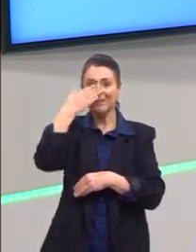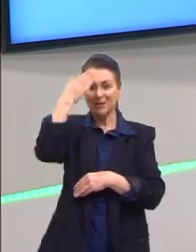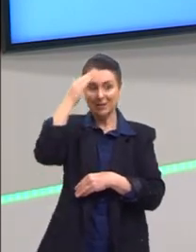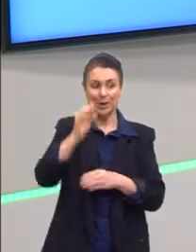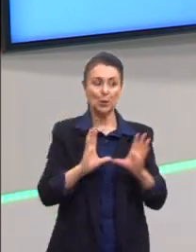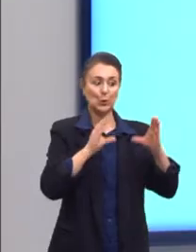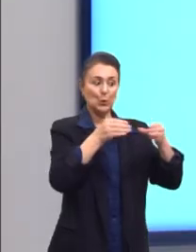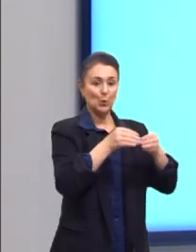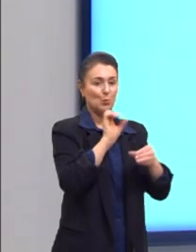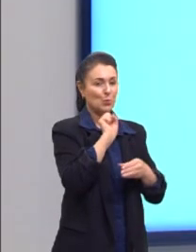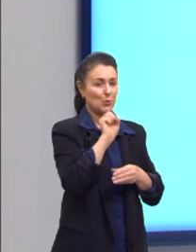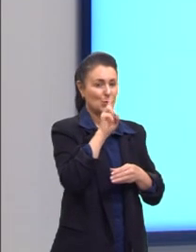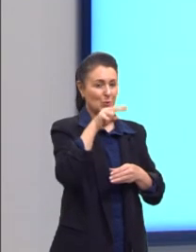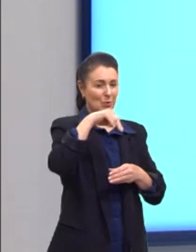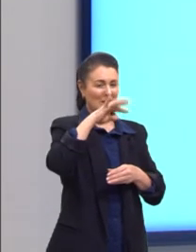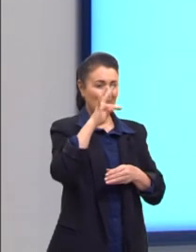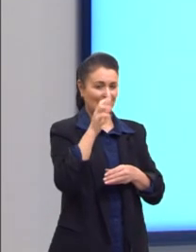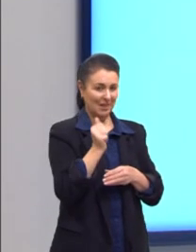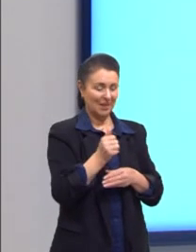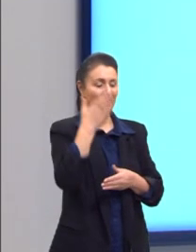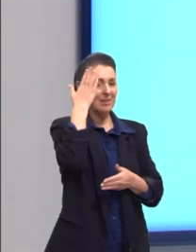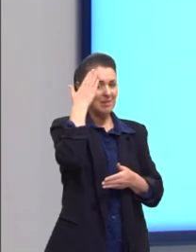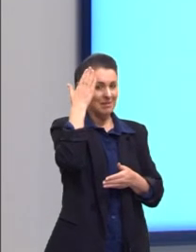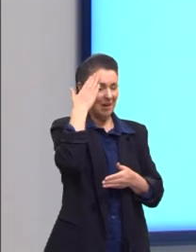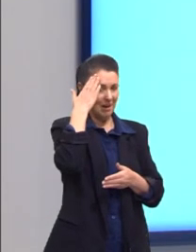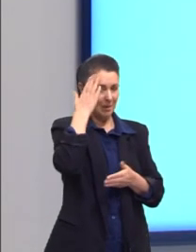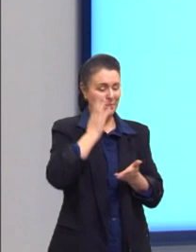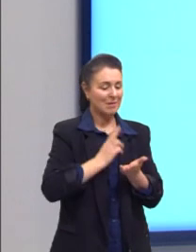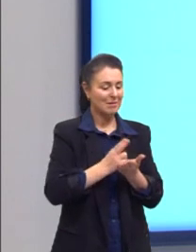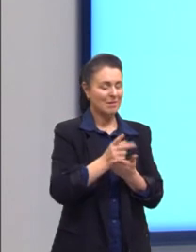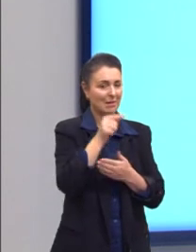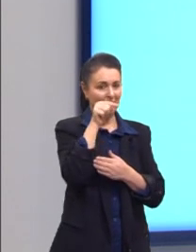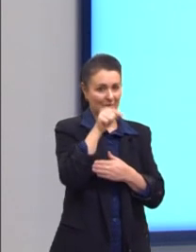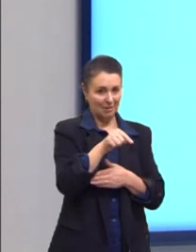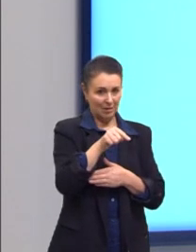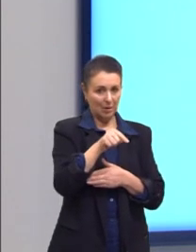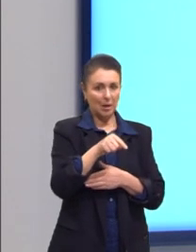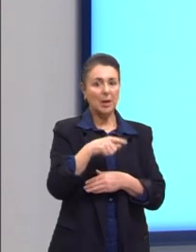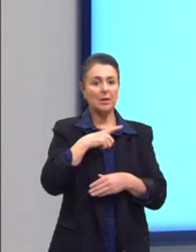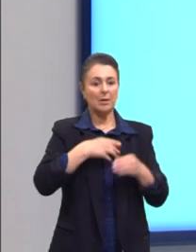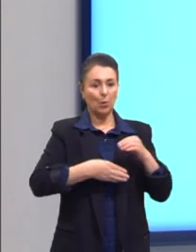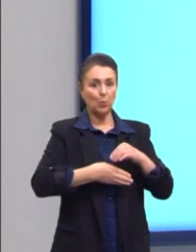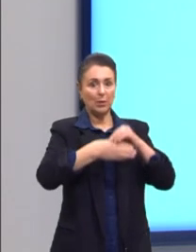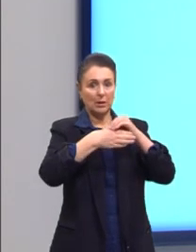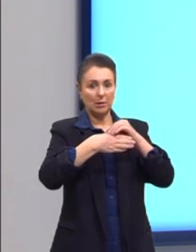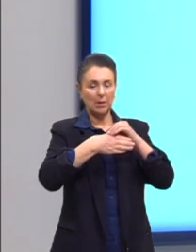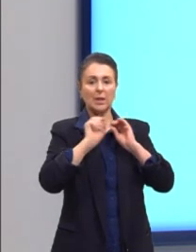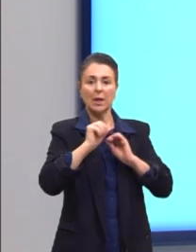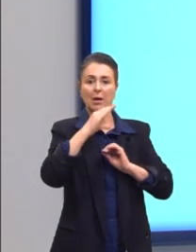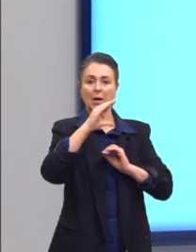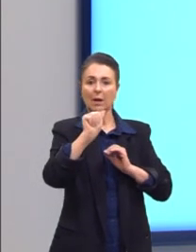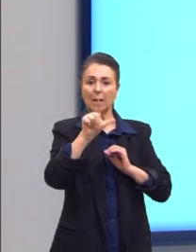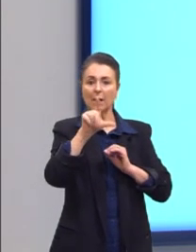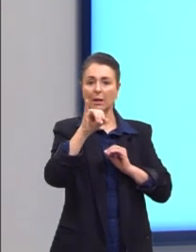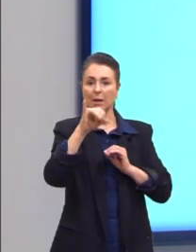ele é sunita, ele entende das sunas, ele segue isso aí, que tem que ser chefiado por um califa, por um único